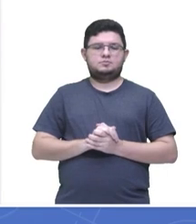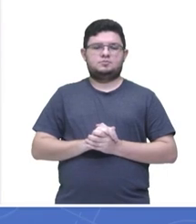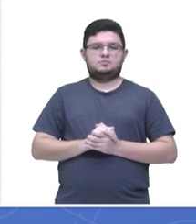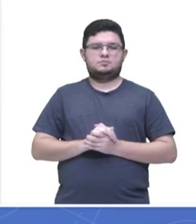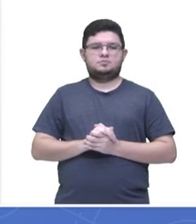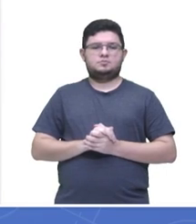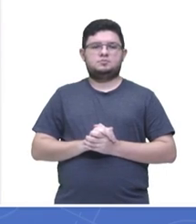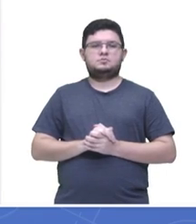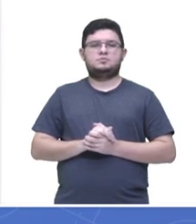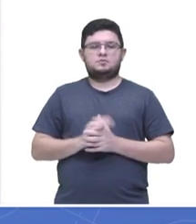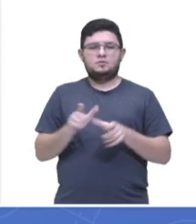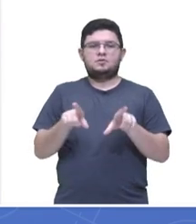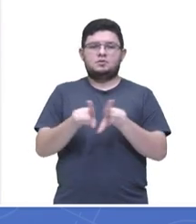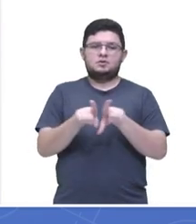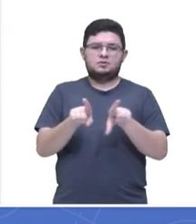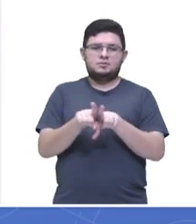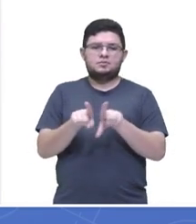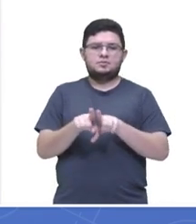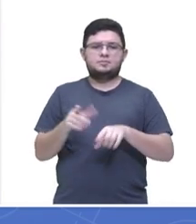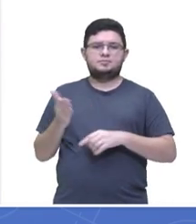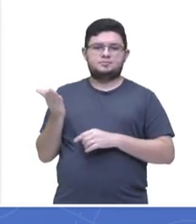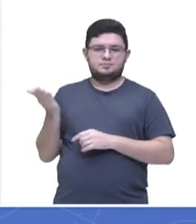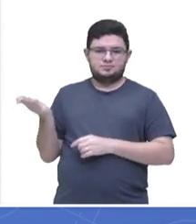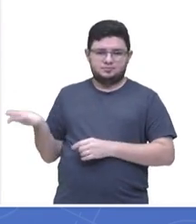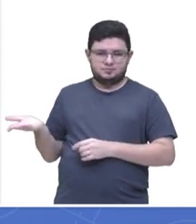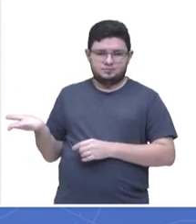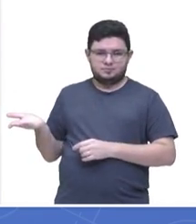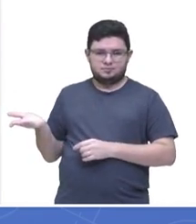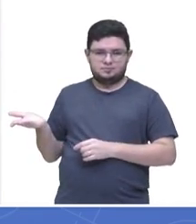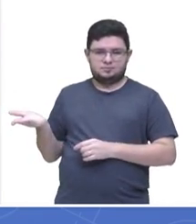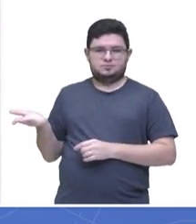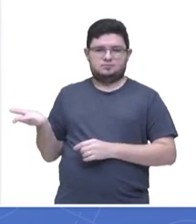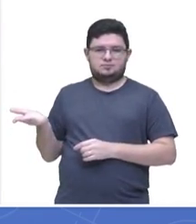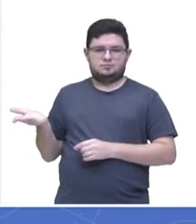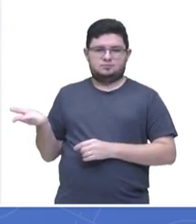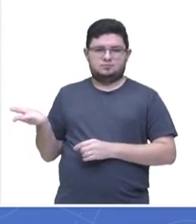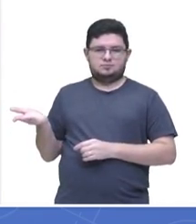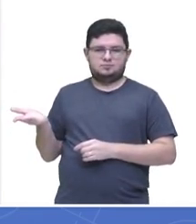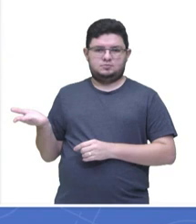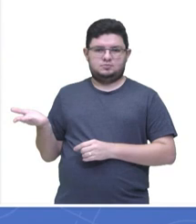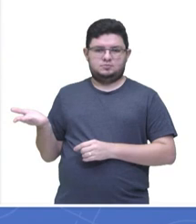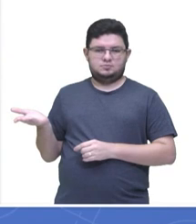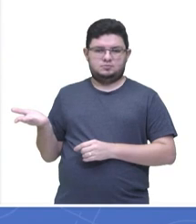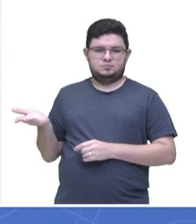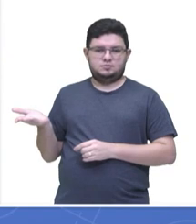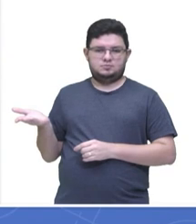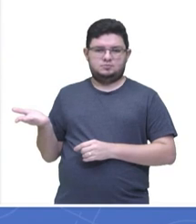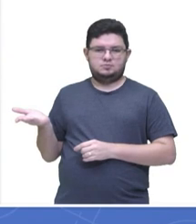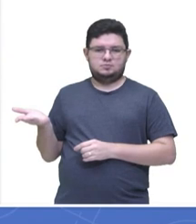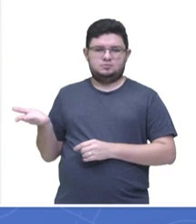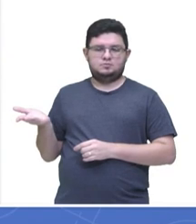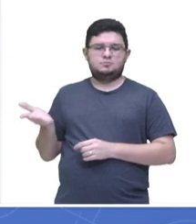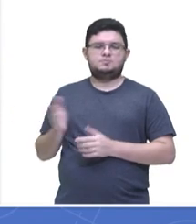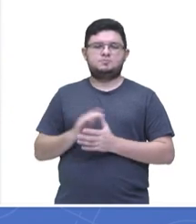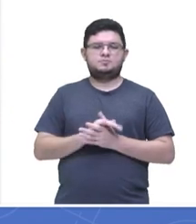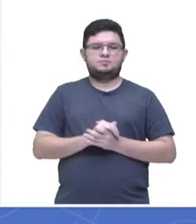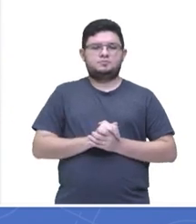A Gabriela da escola estadual governador Plínio Ramos Coelho lá de Humaitá colocou letra C também.